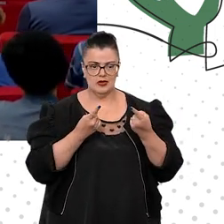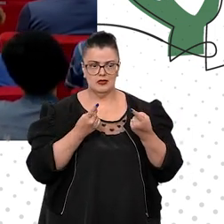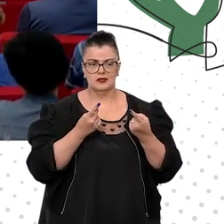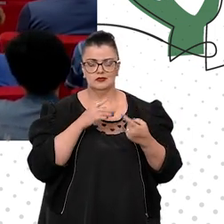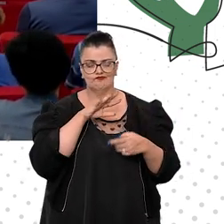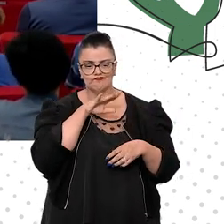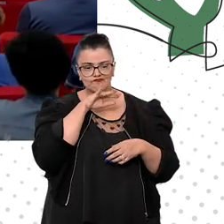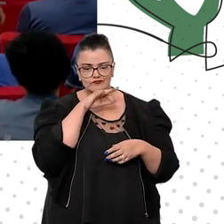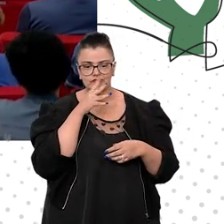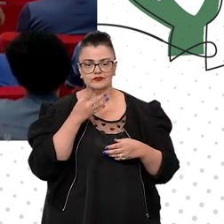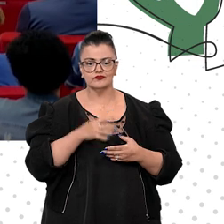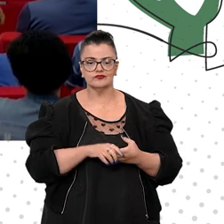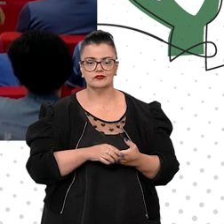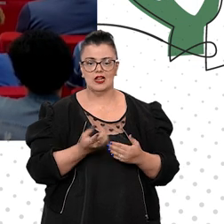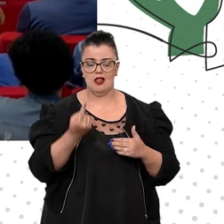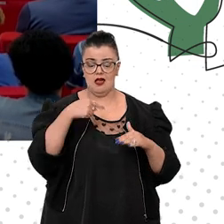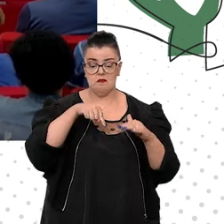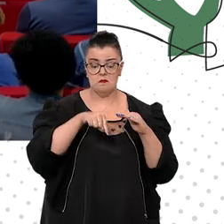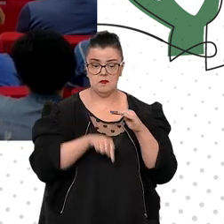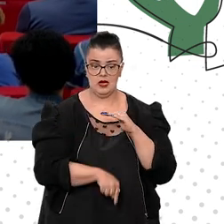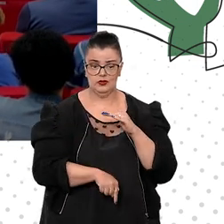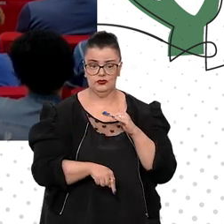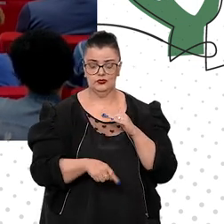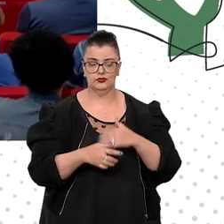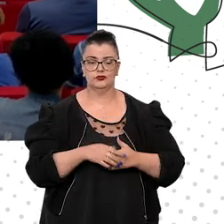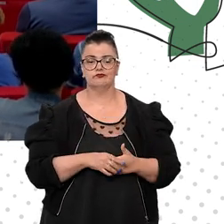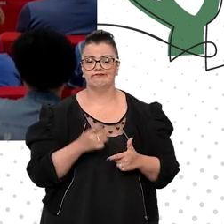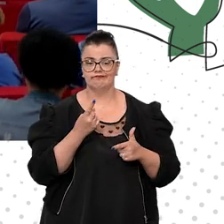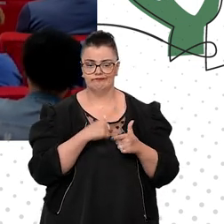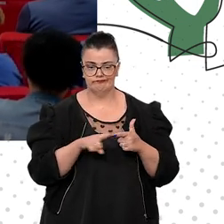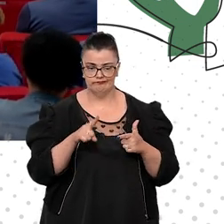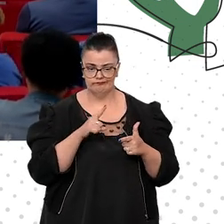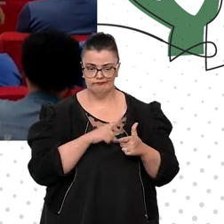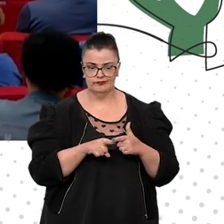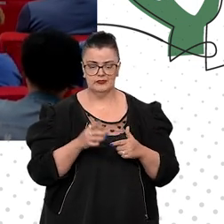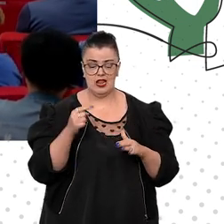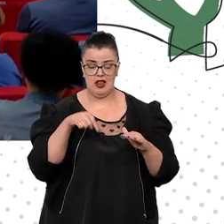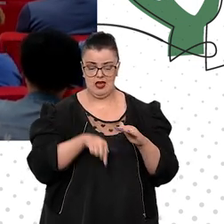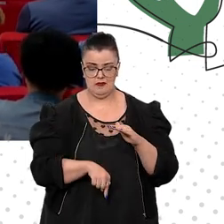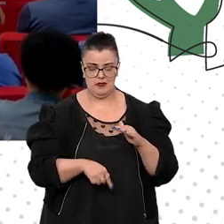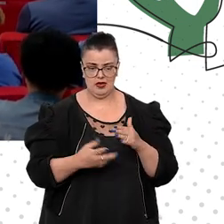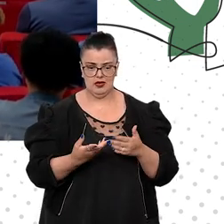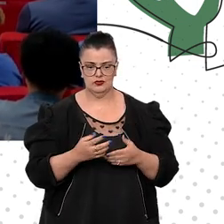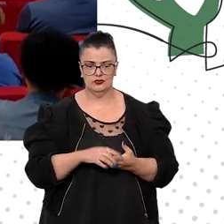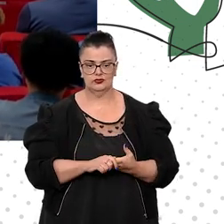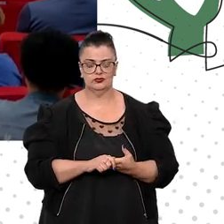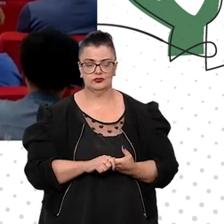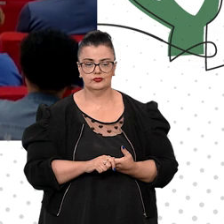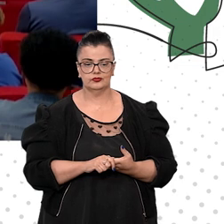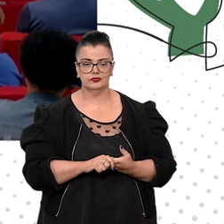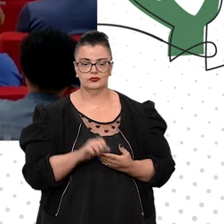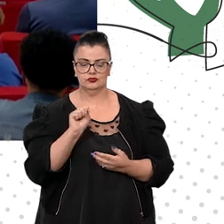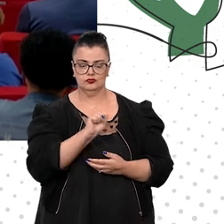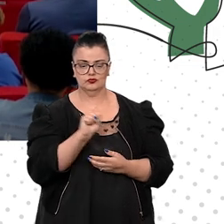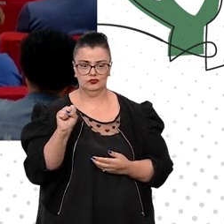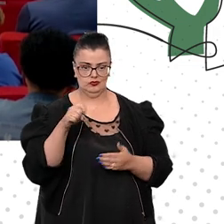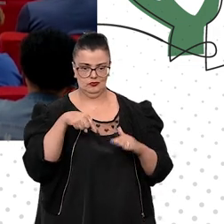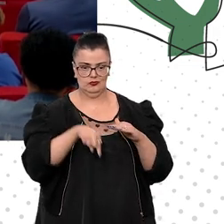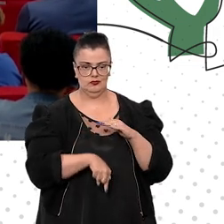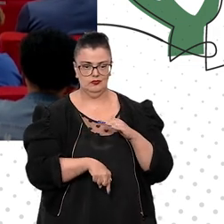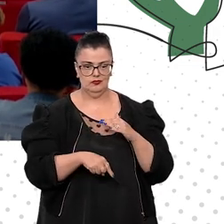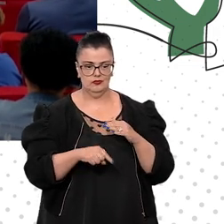era lá embaixo. Quem chegava lá embaixo, no subsolo, precisava de